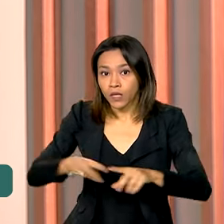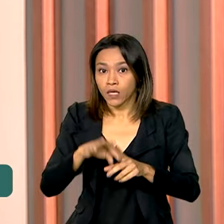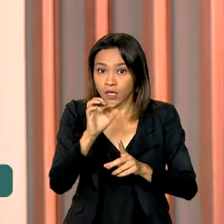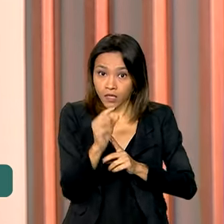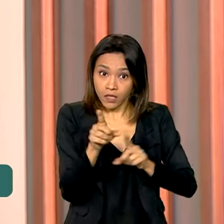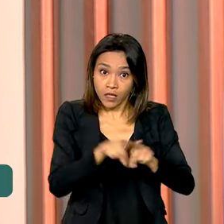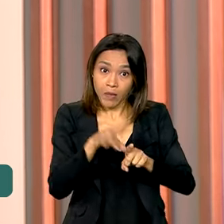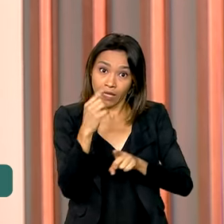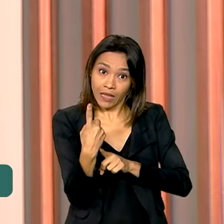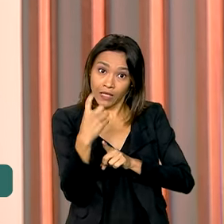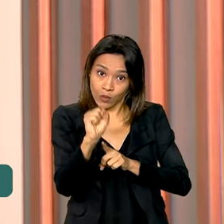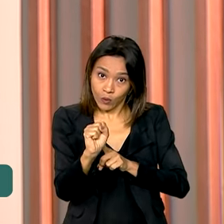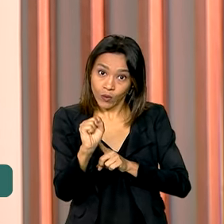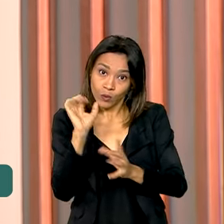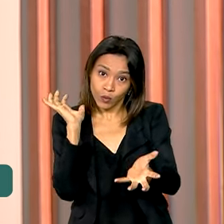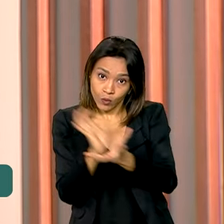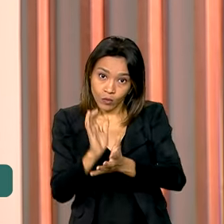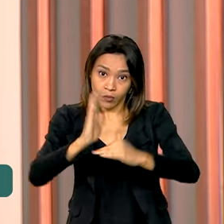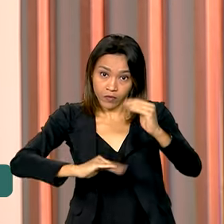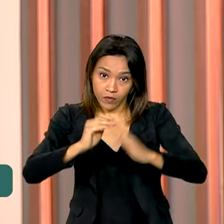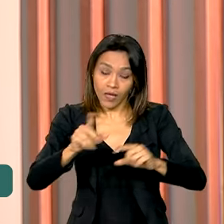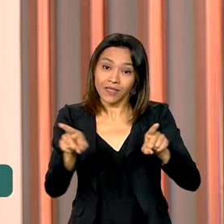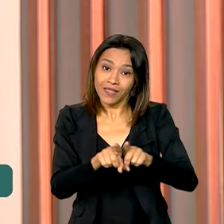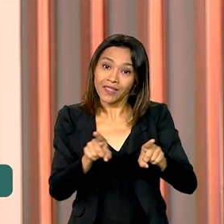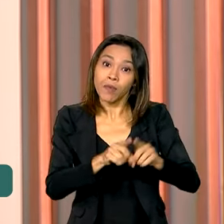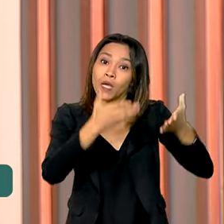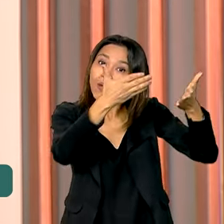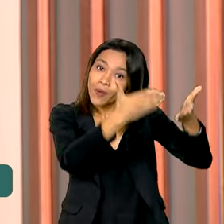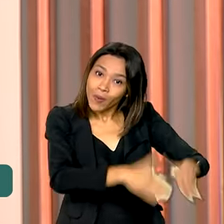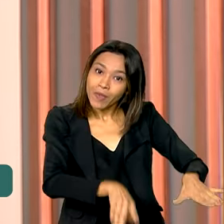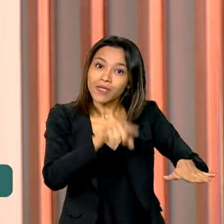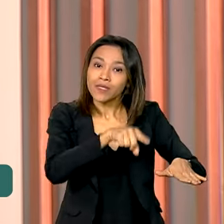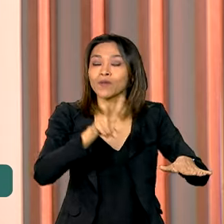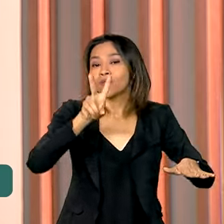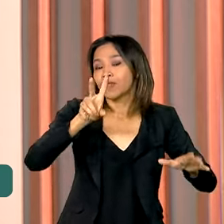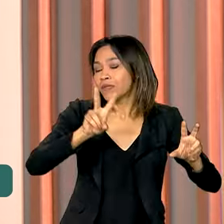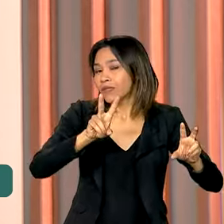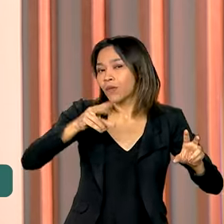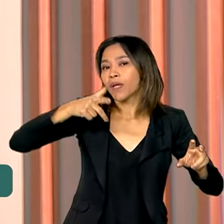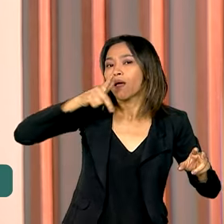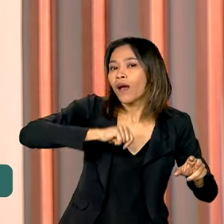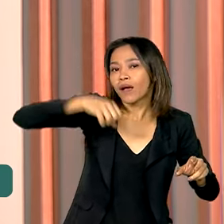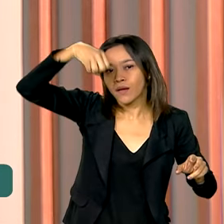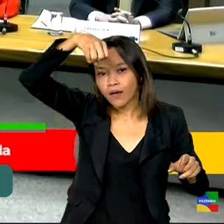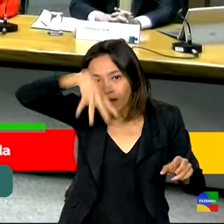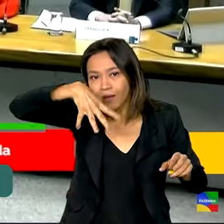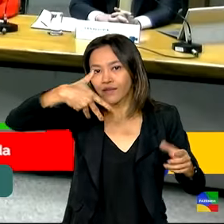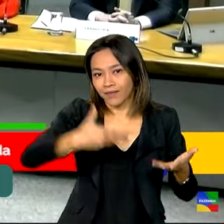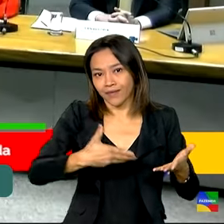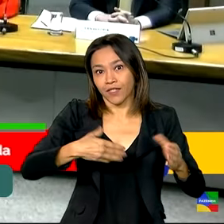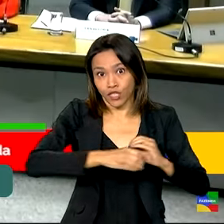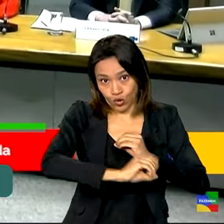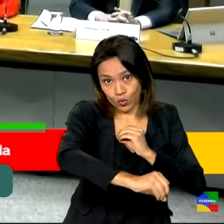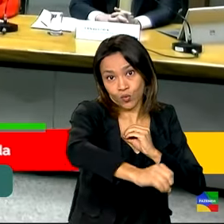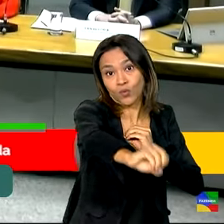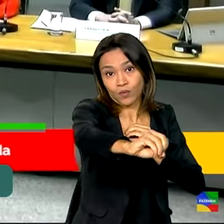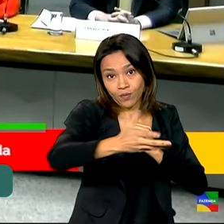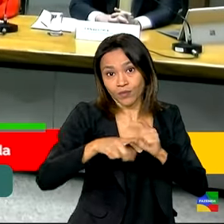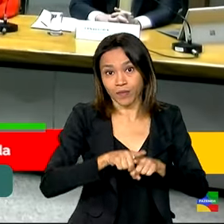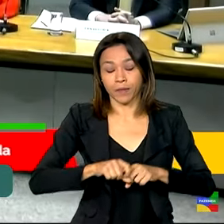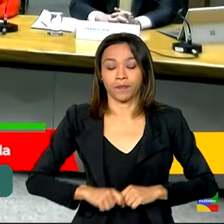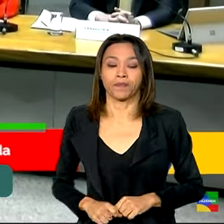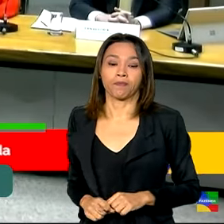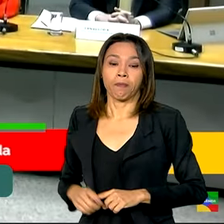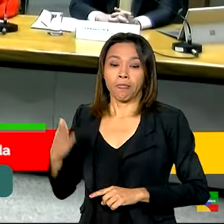liberais e a previsão de cashback para impostos de energia, água e esgoto. Em coletiva à imprensa,